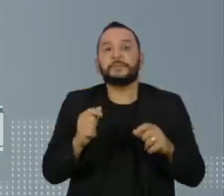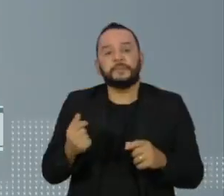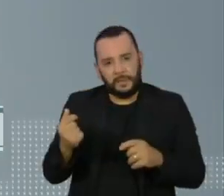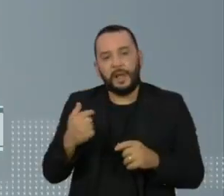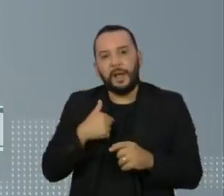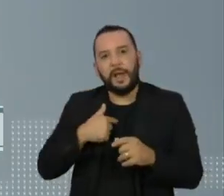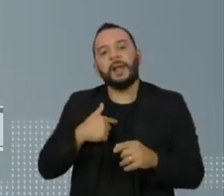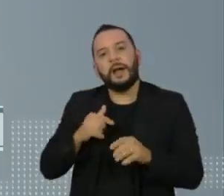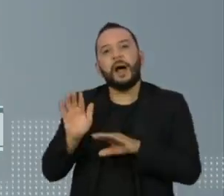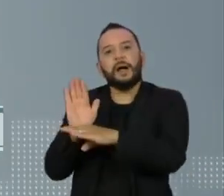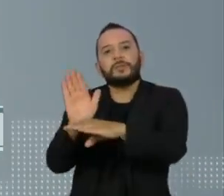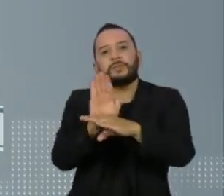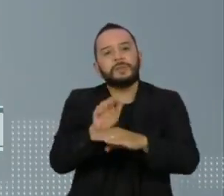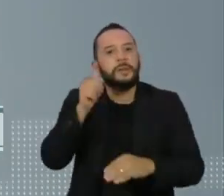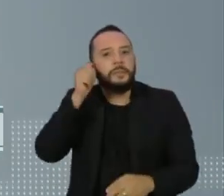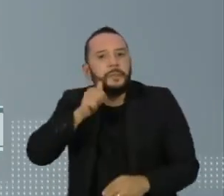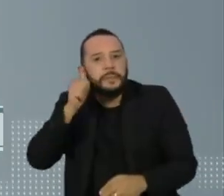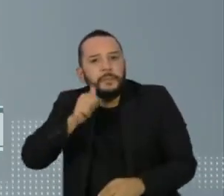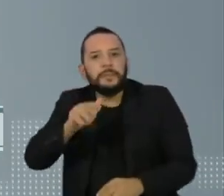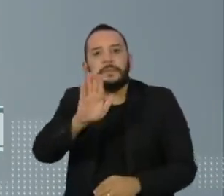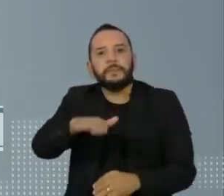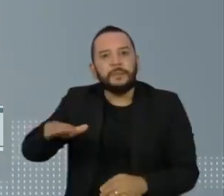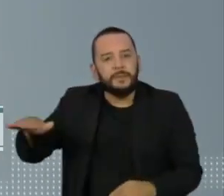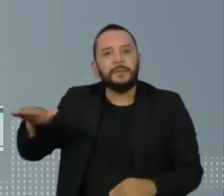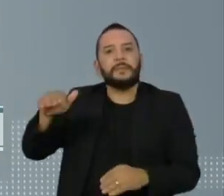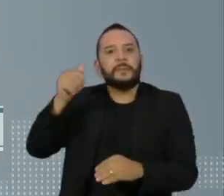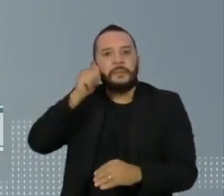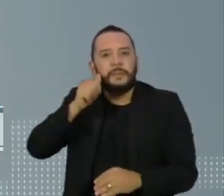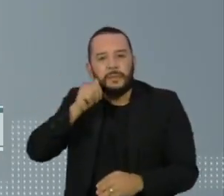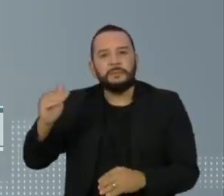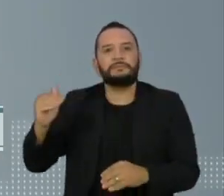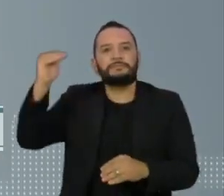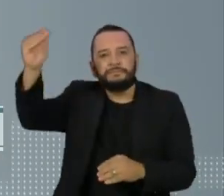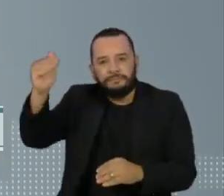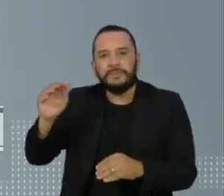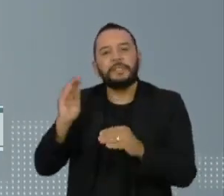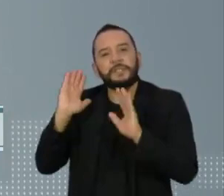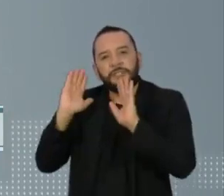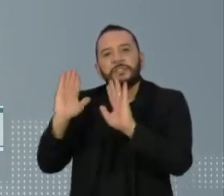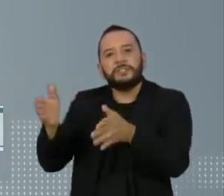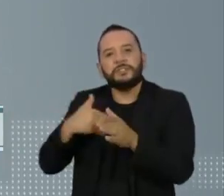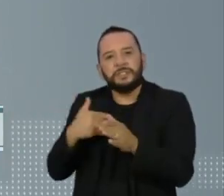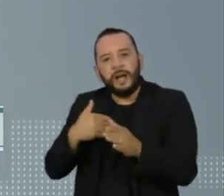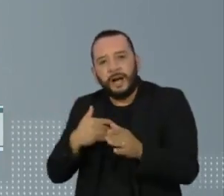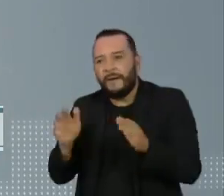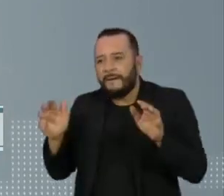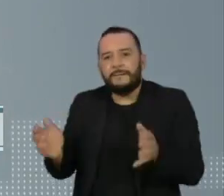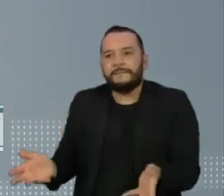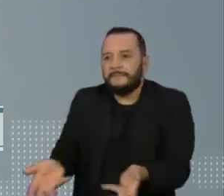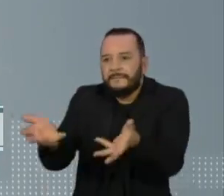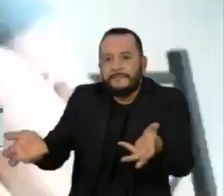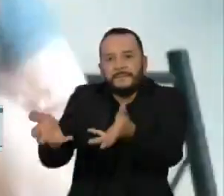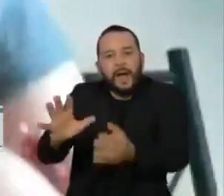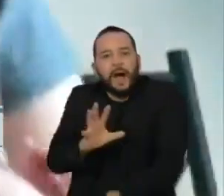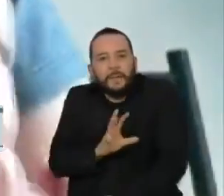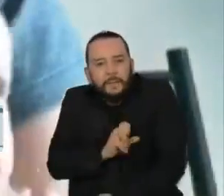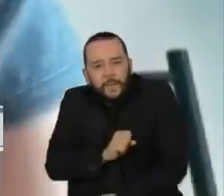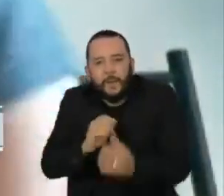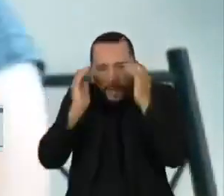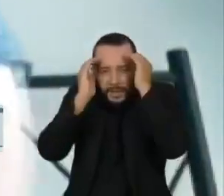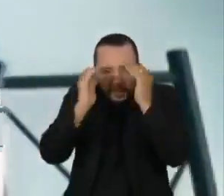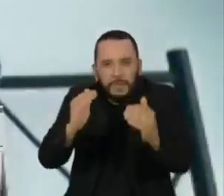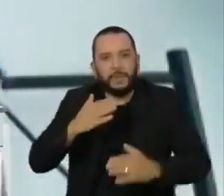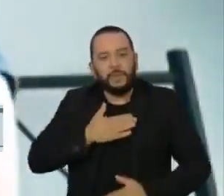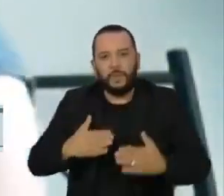meninas e mulheres tenham uma relação de amor e respeito com o próprio corpo. E já pensa em como evitar que a